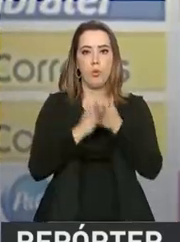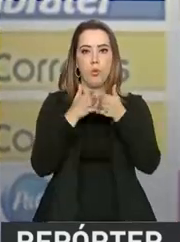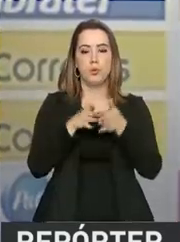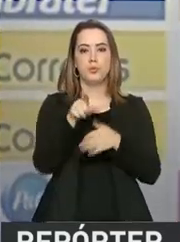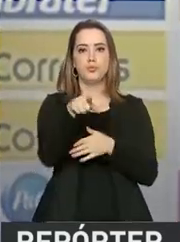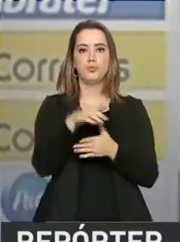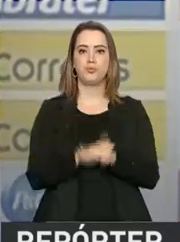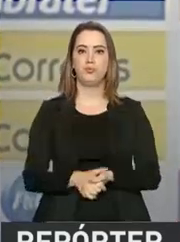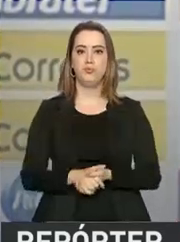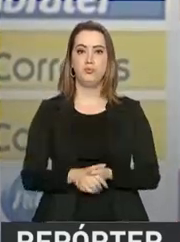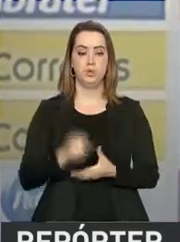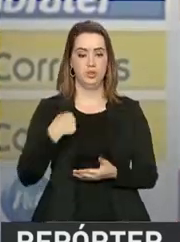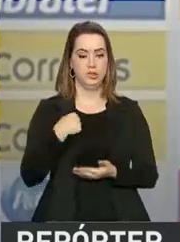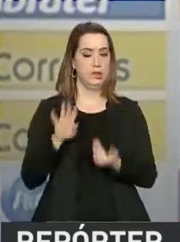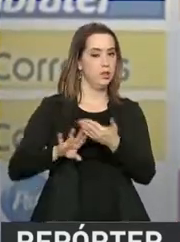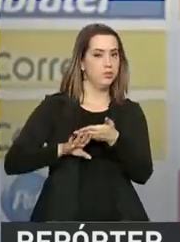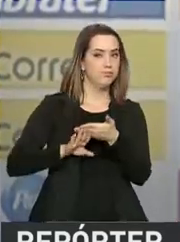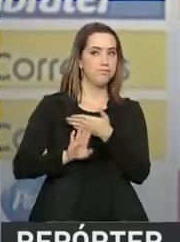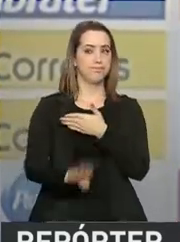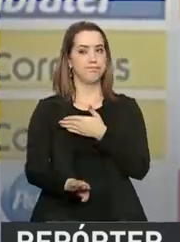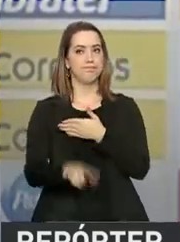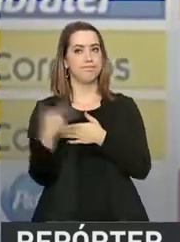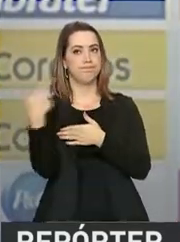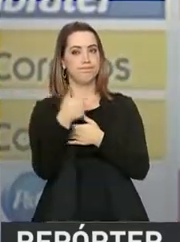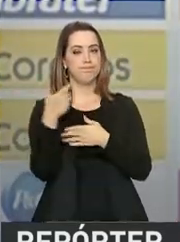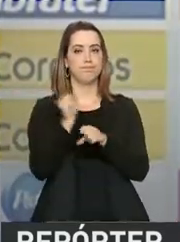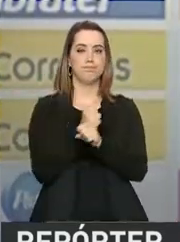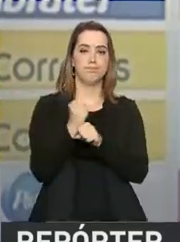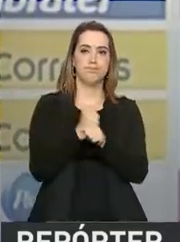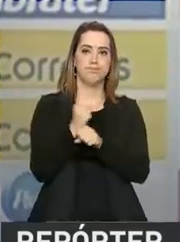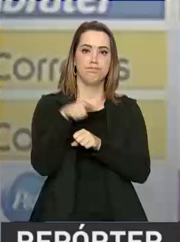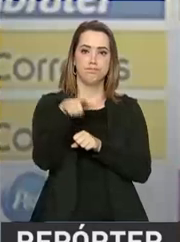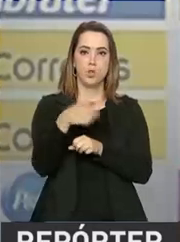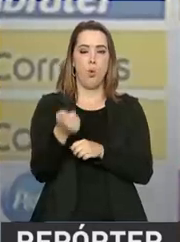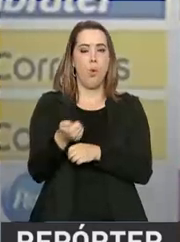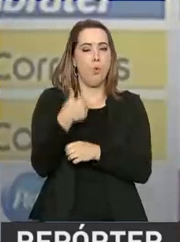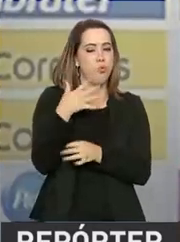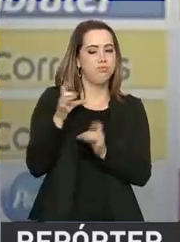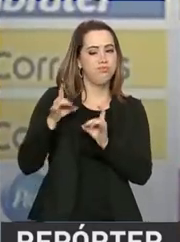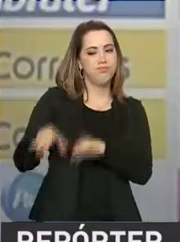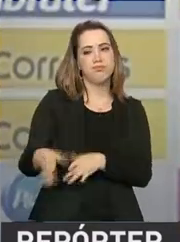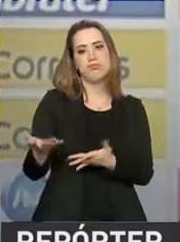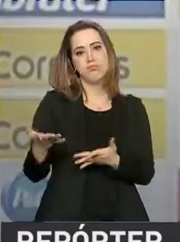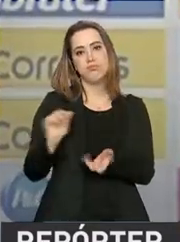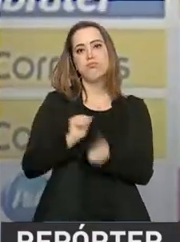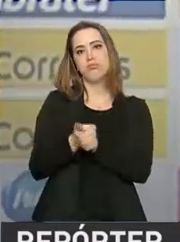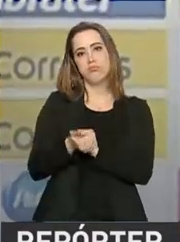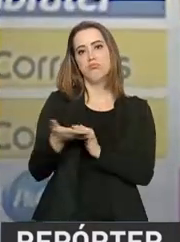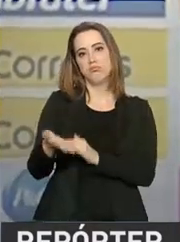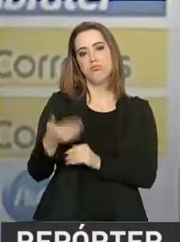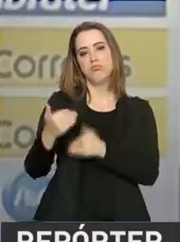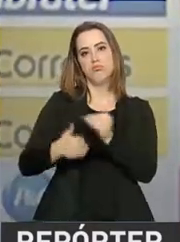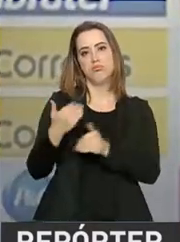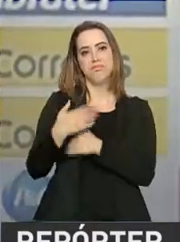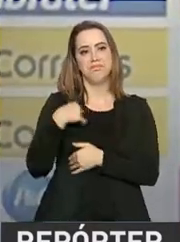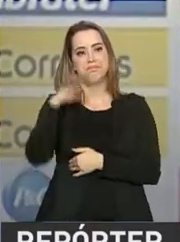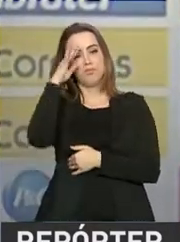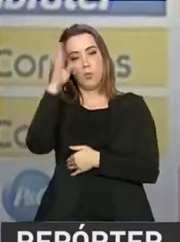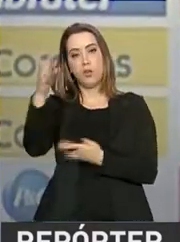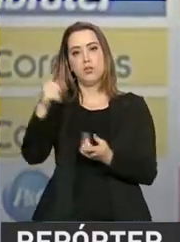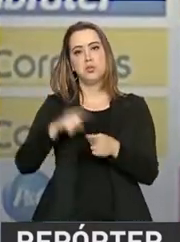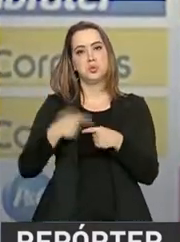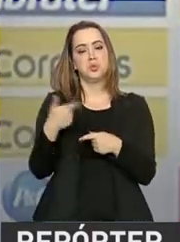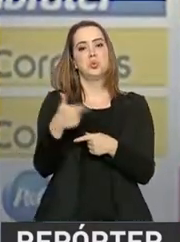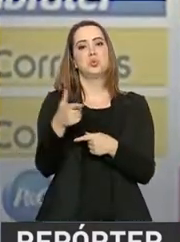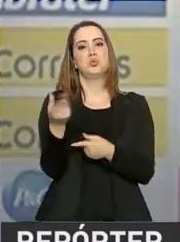Fiquei distante da confederação por dois anos e estava quase desistindo de continuar seguindo pelo meu sonho. Estava sem